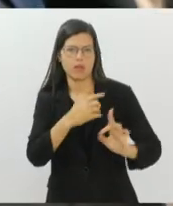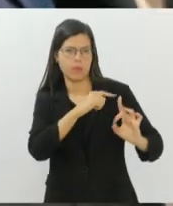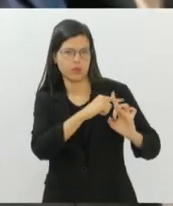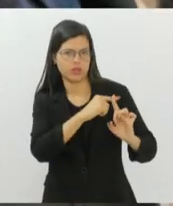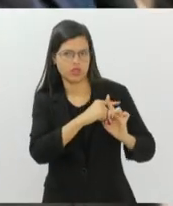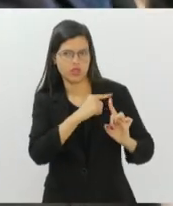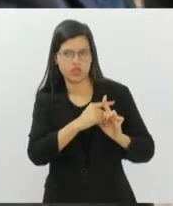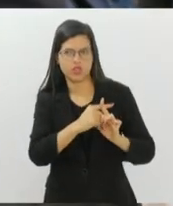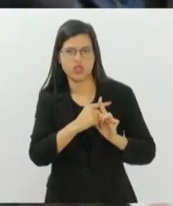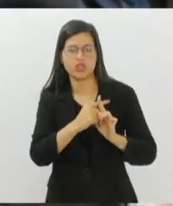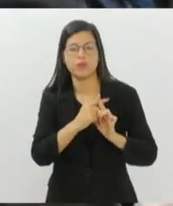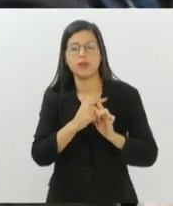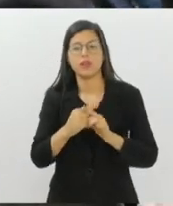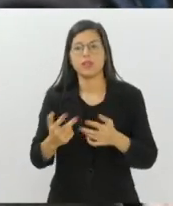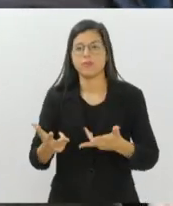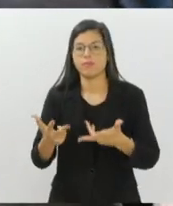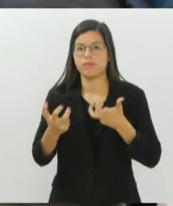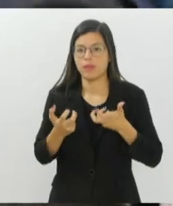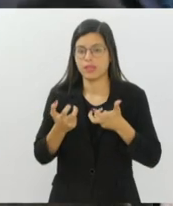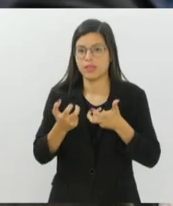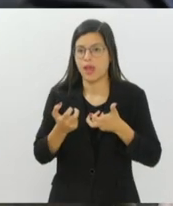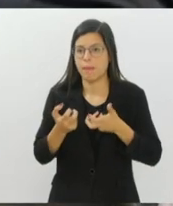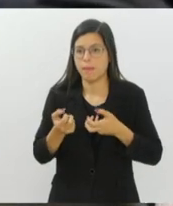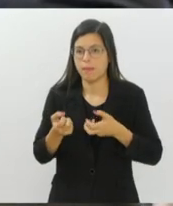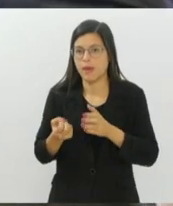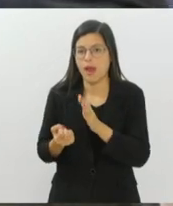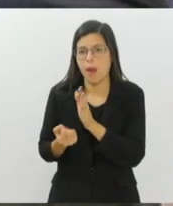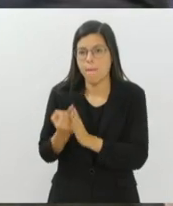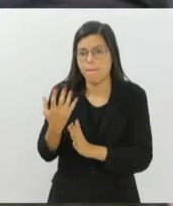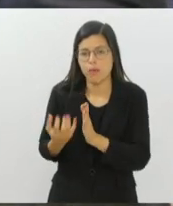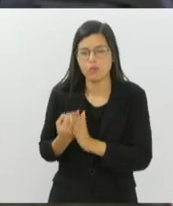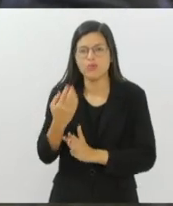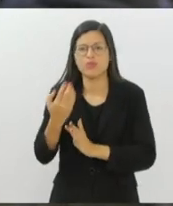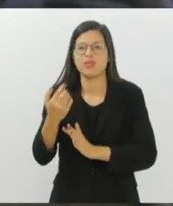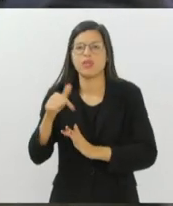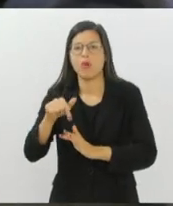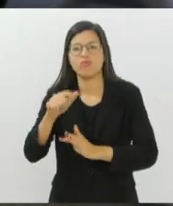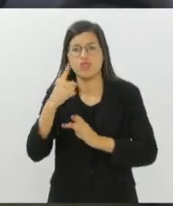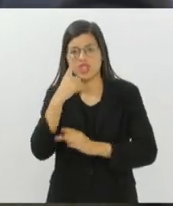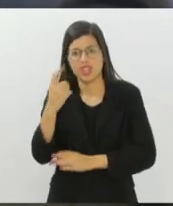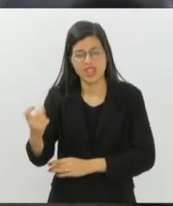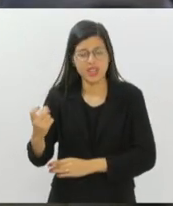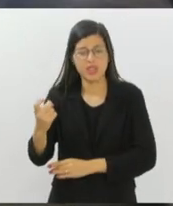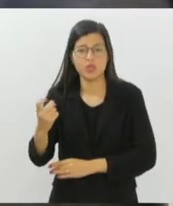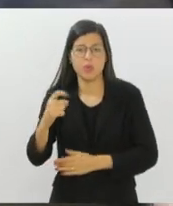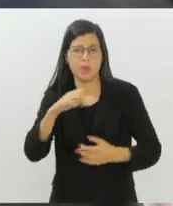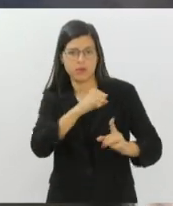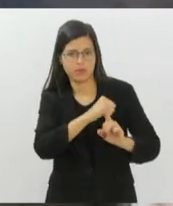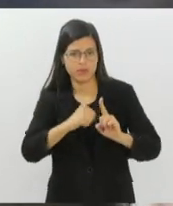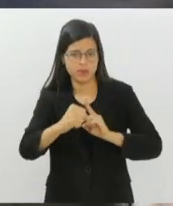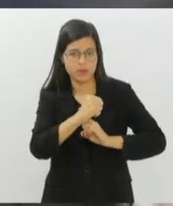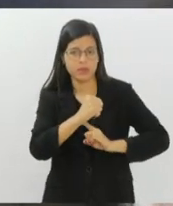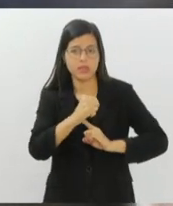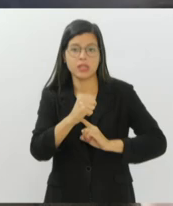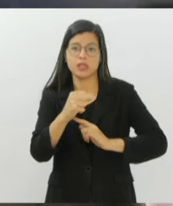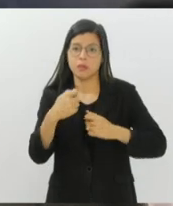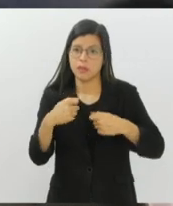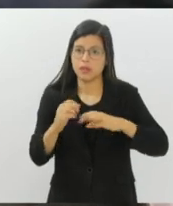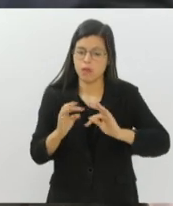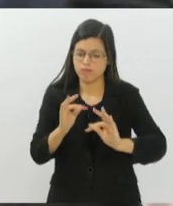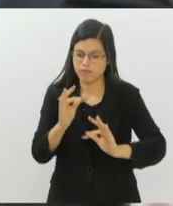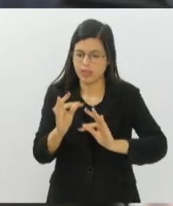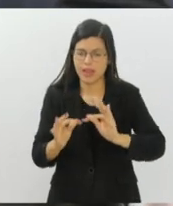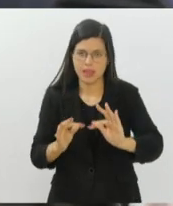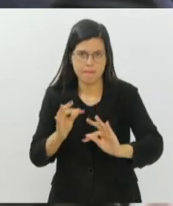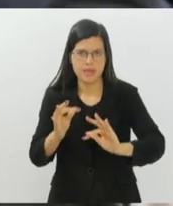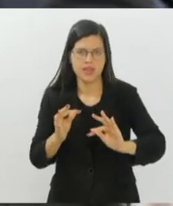Cada vez mais se vê a produção de resíduos pela sociedade, de uma forma geral, e o tratamento tem que ser levado muito a sério. E o